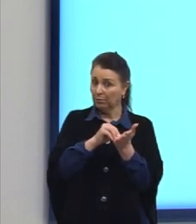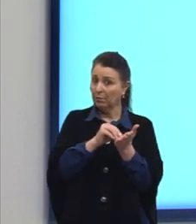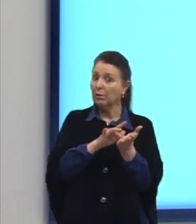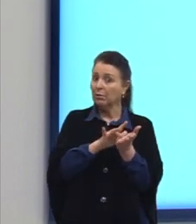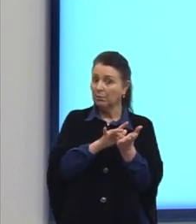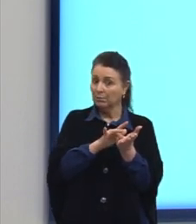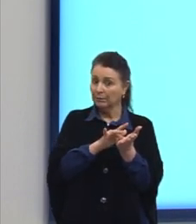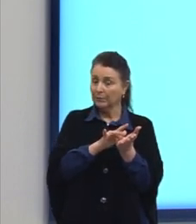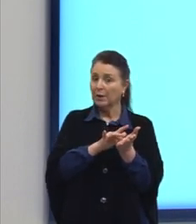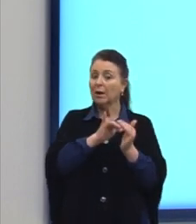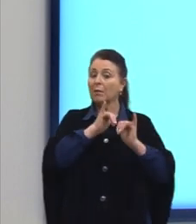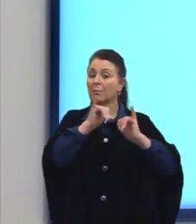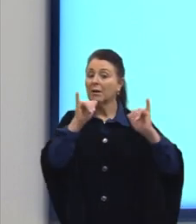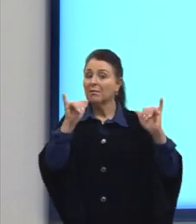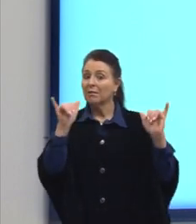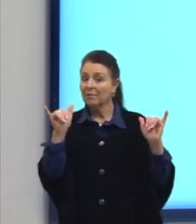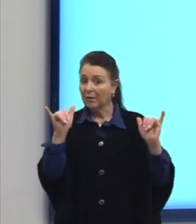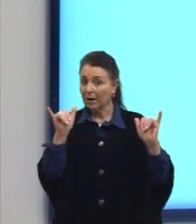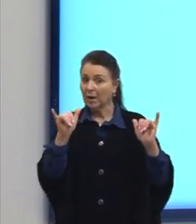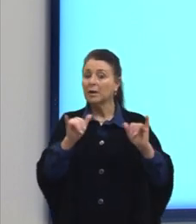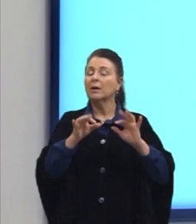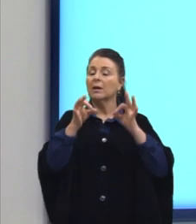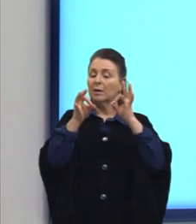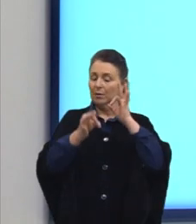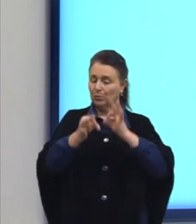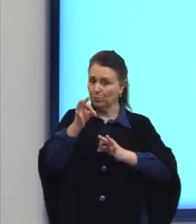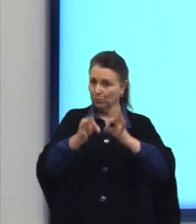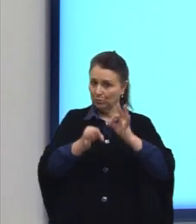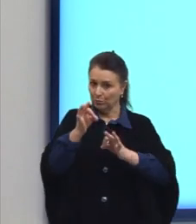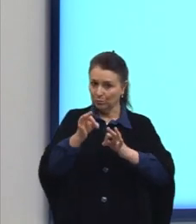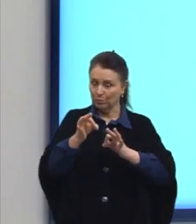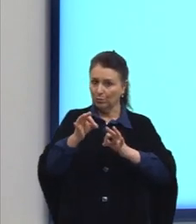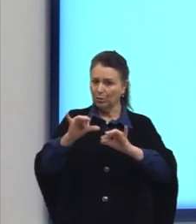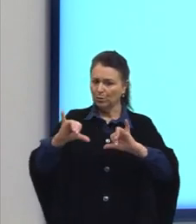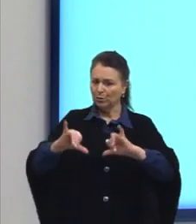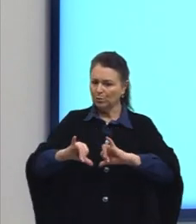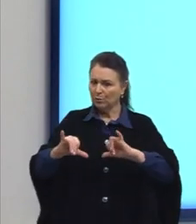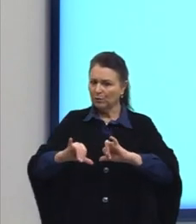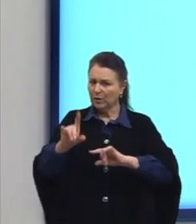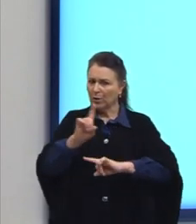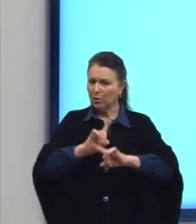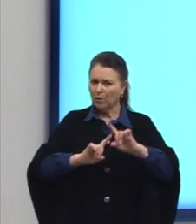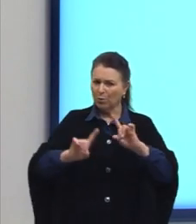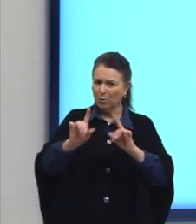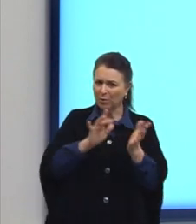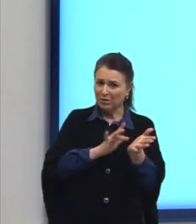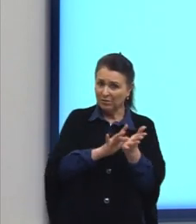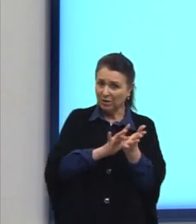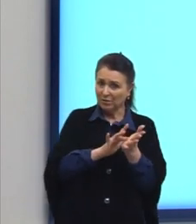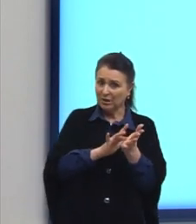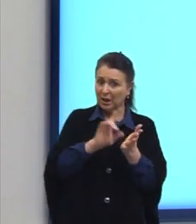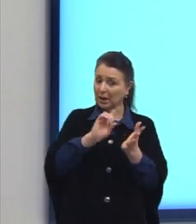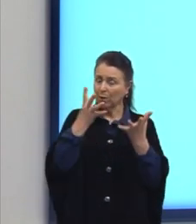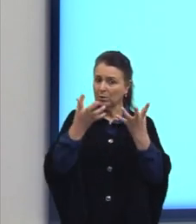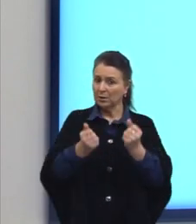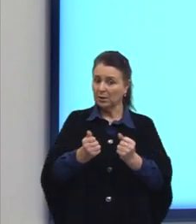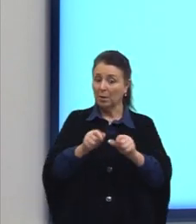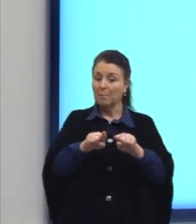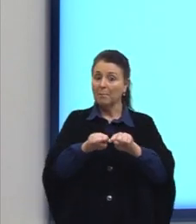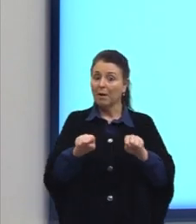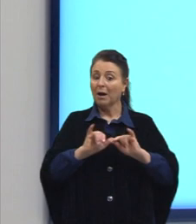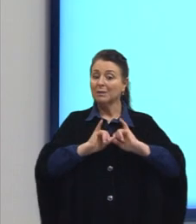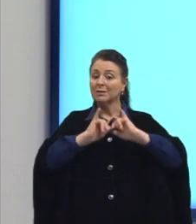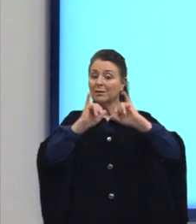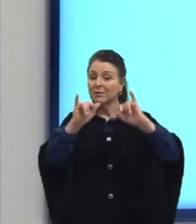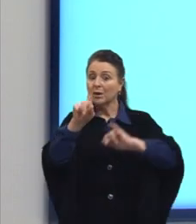aos outros o quanto é injusto. Sofrer o esquema falso e não ceder, mas avisar aos outros